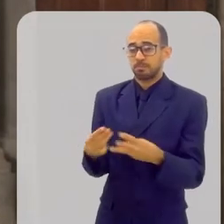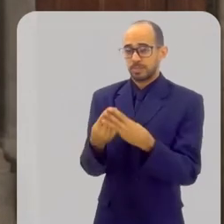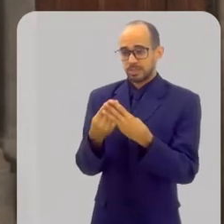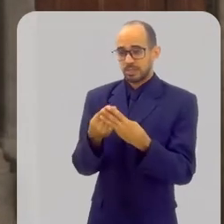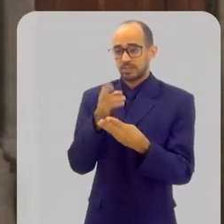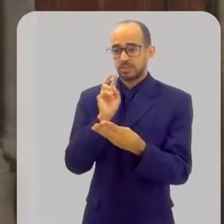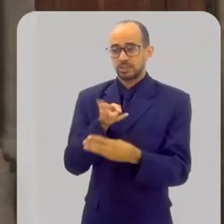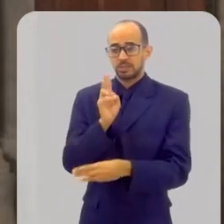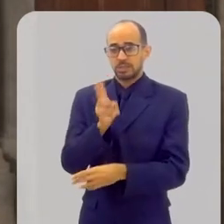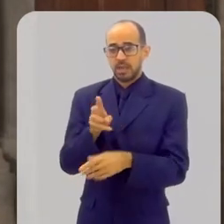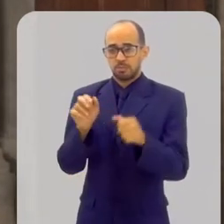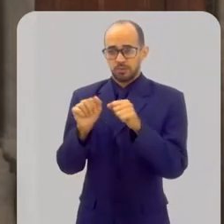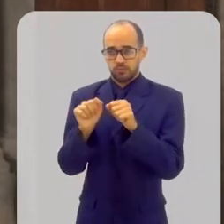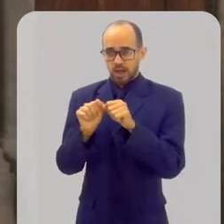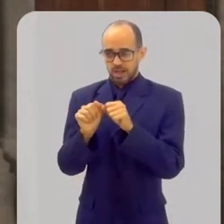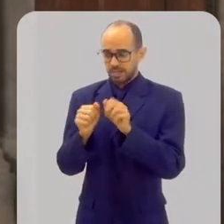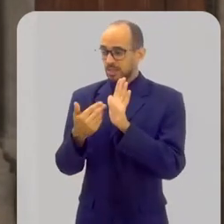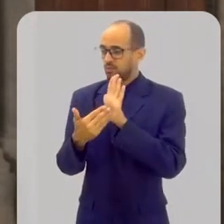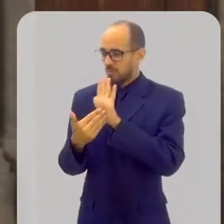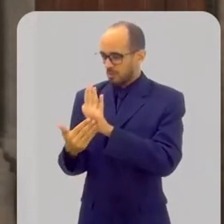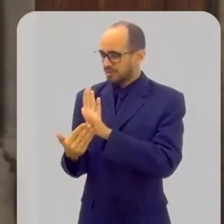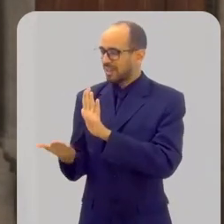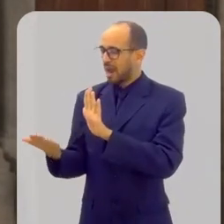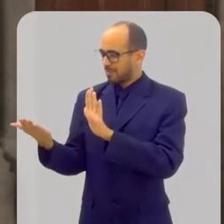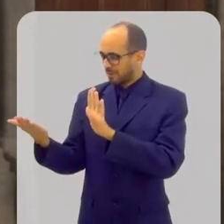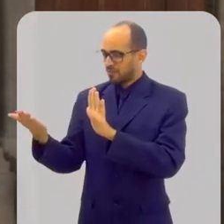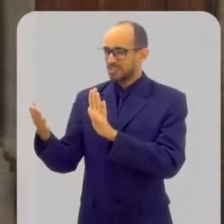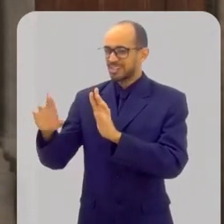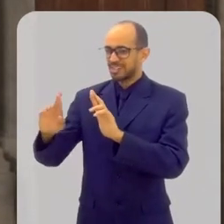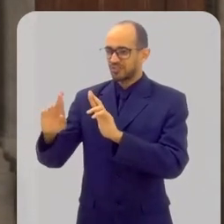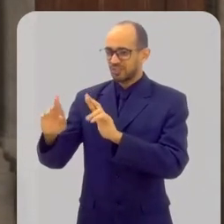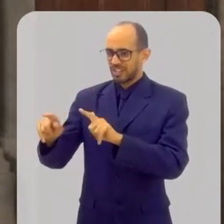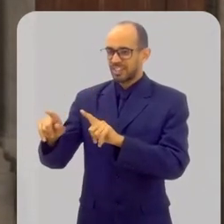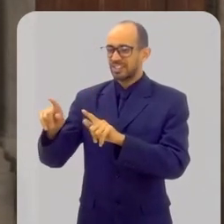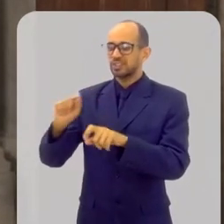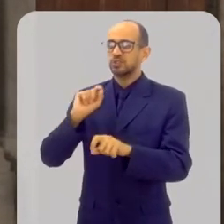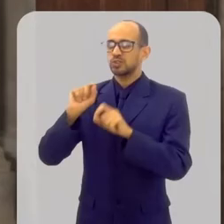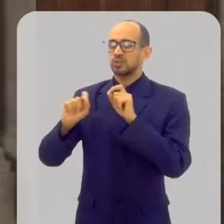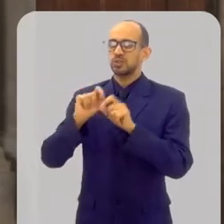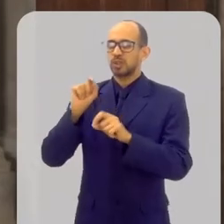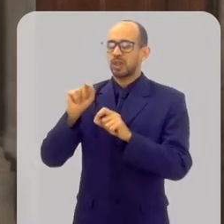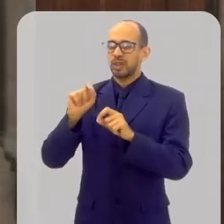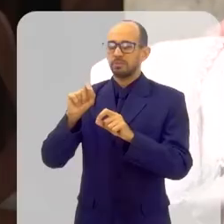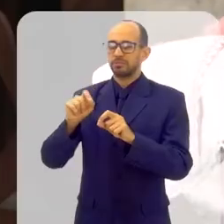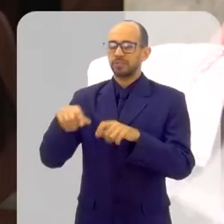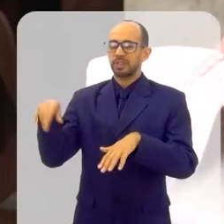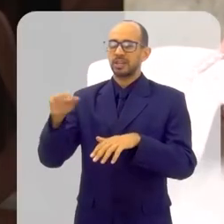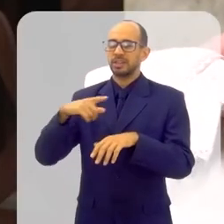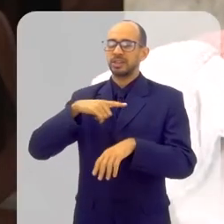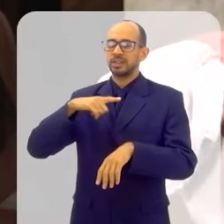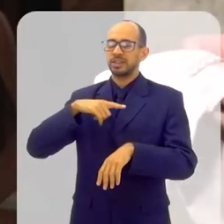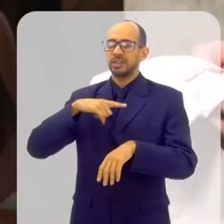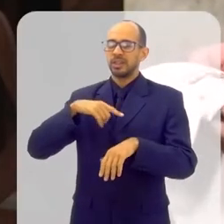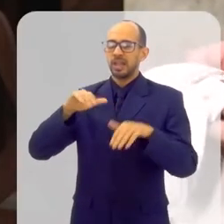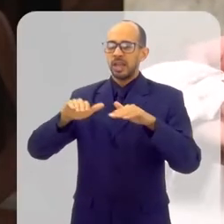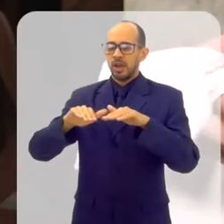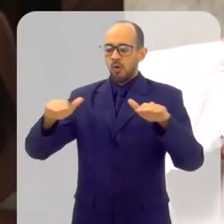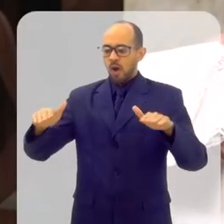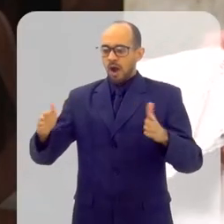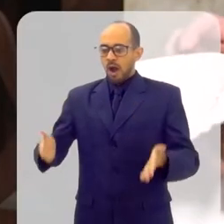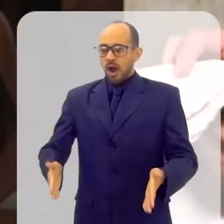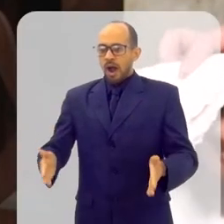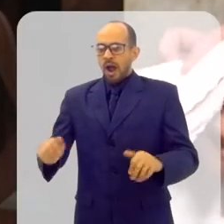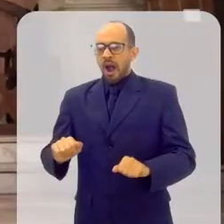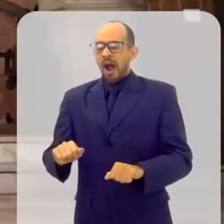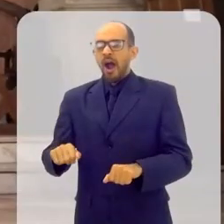liturgia, nós sempre celebramos, aqui vou mostrar, porque é uma coisa diferente para todos os que nos assistem, sobre o que nós chamamos de altar